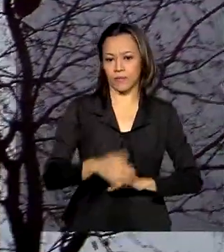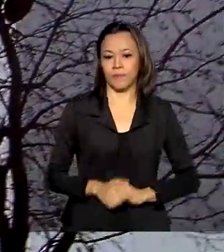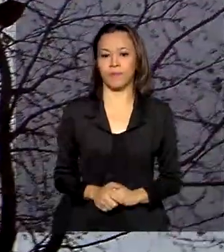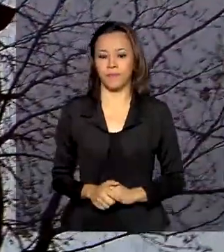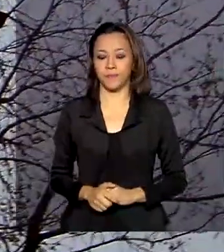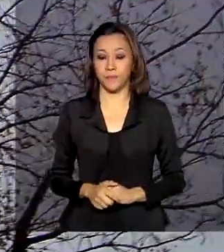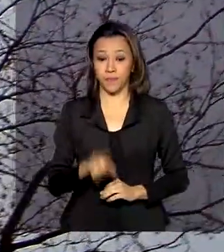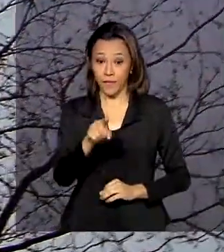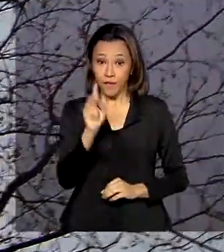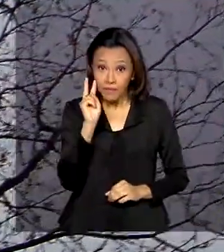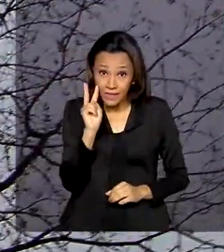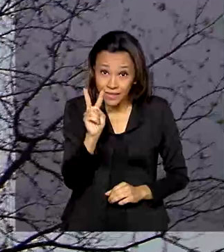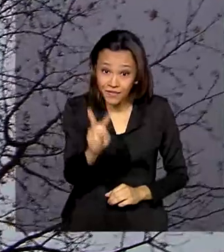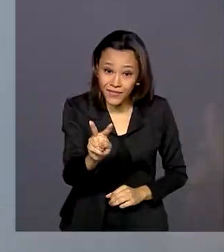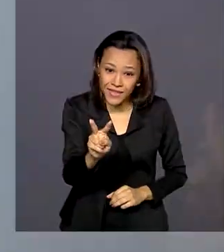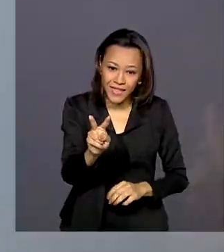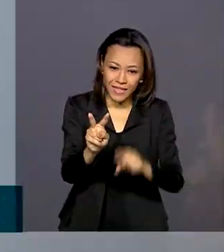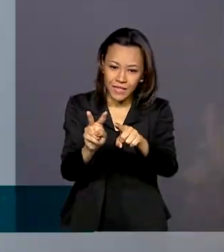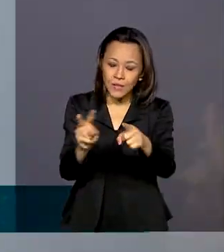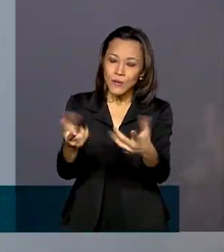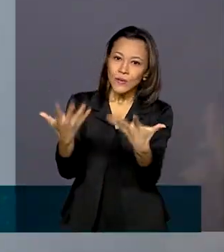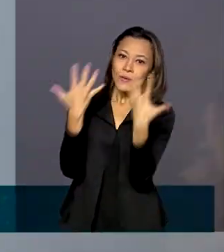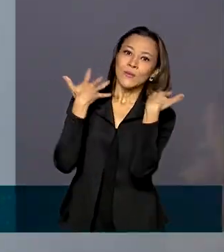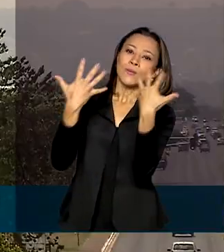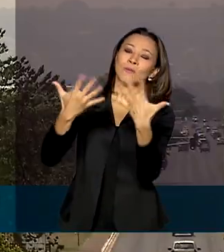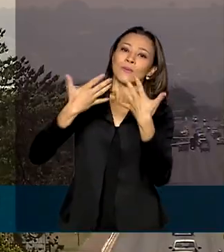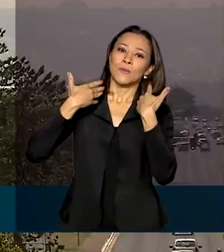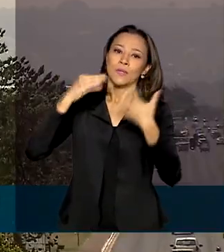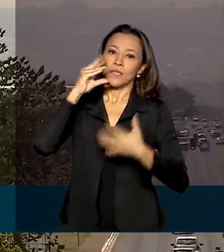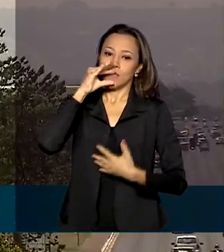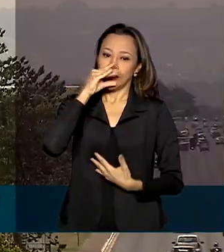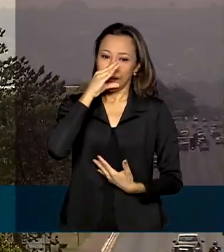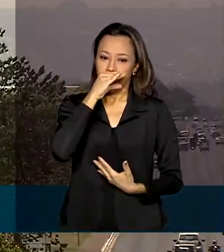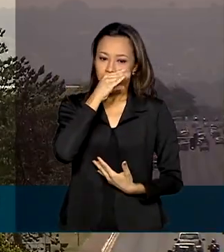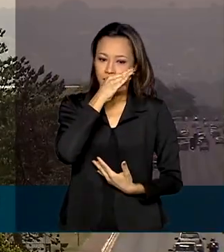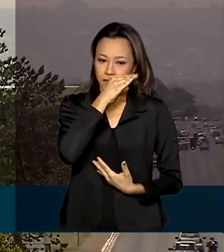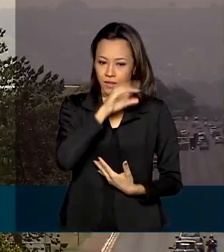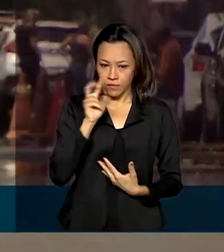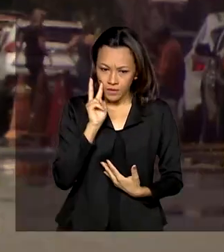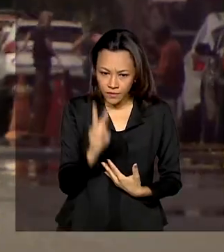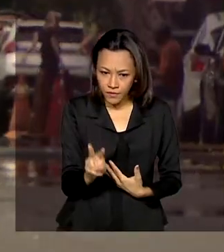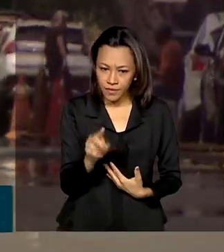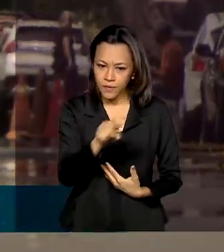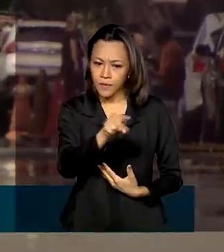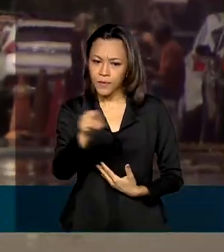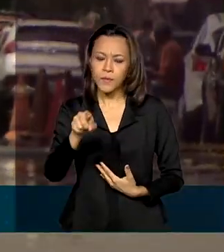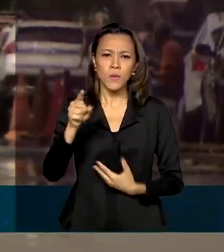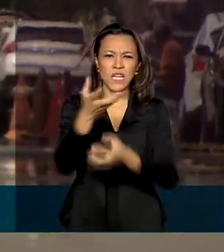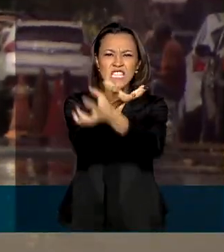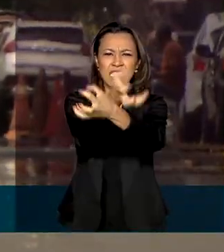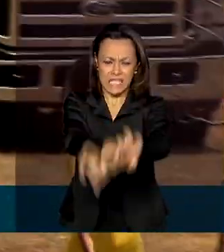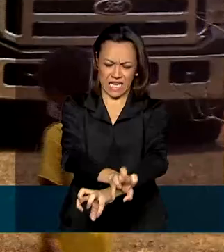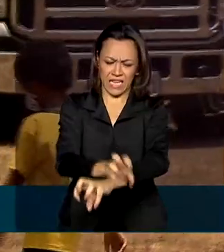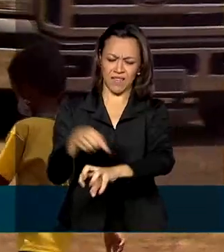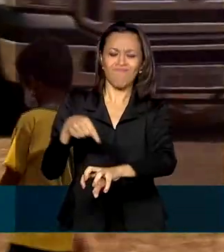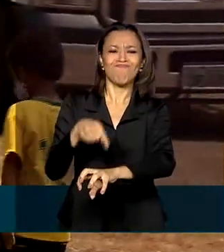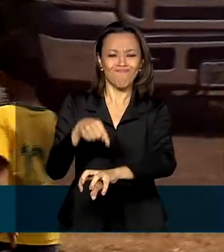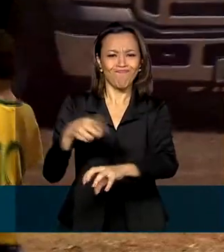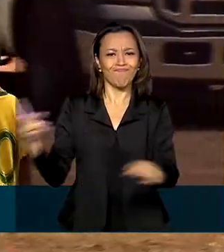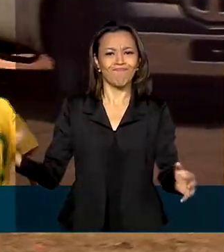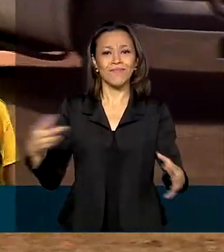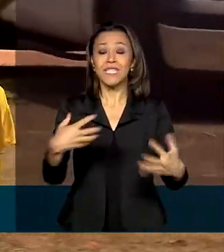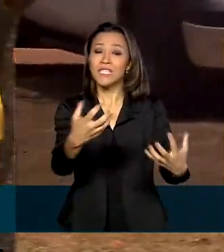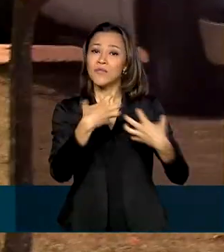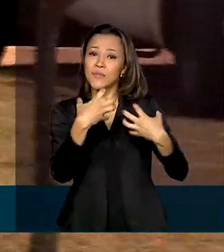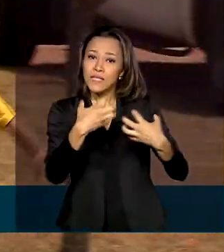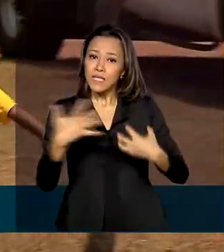Ela é visível no sol escaldante e no horizonte que parece miragem. A seca afeta não só a saúde das